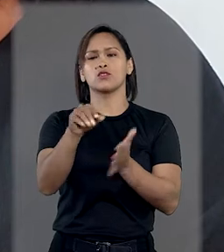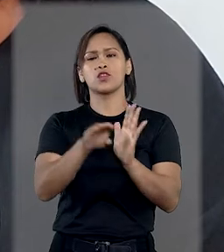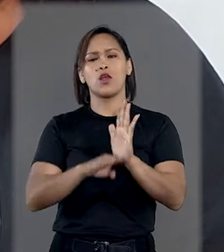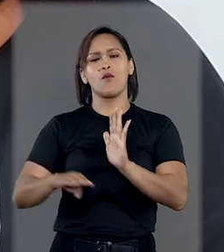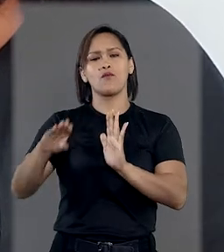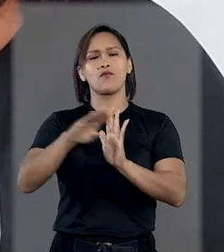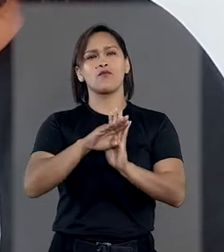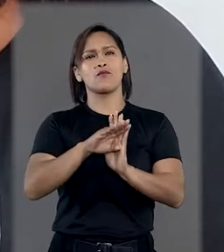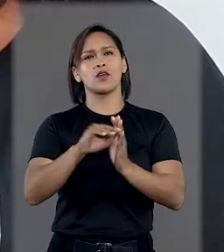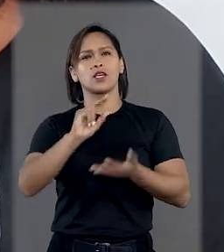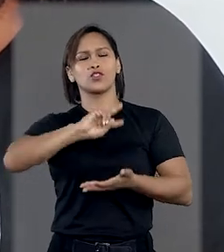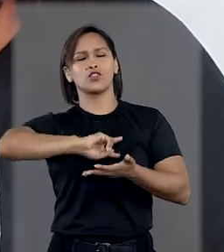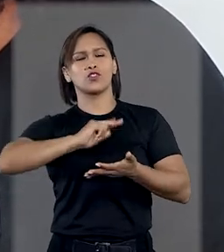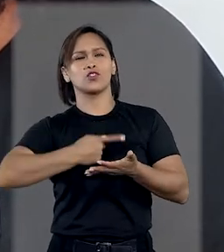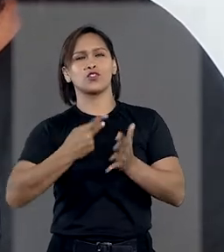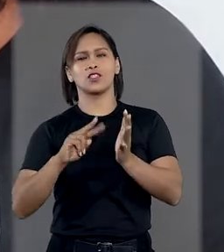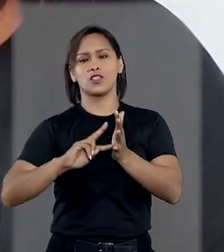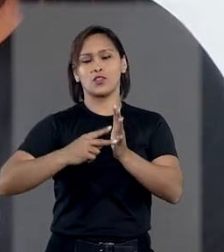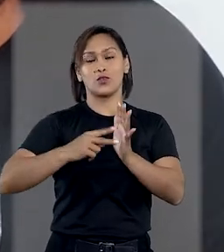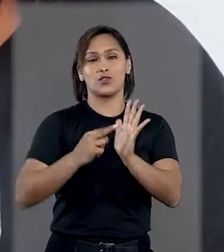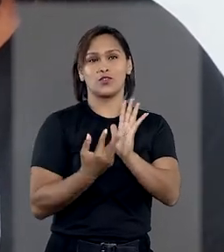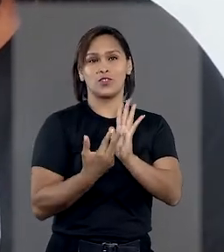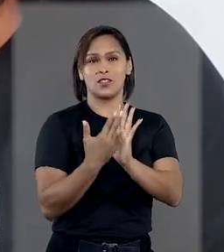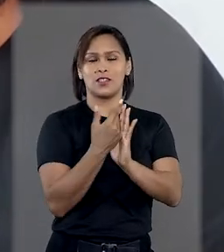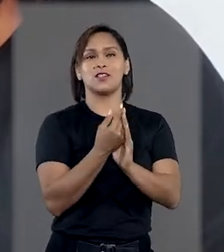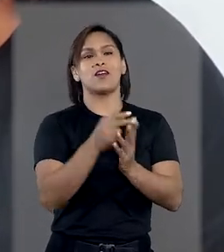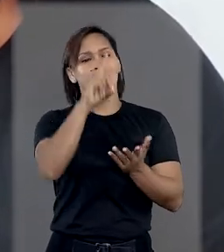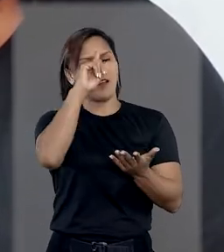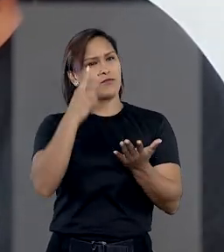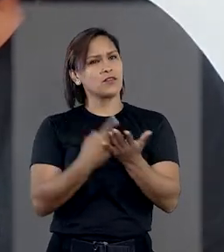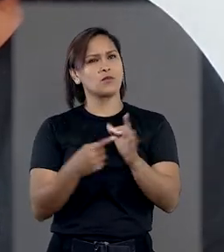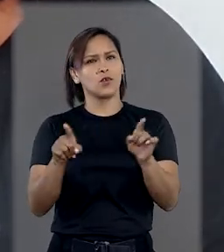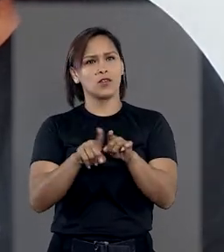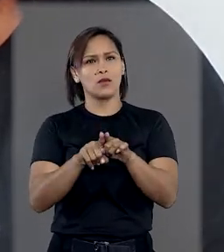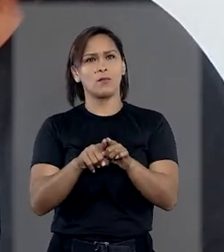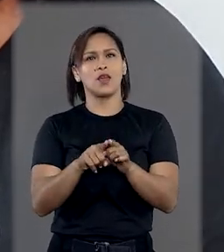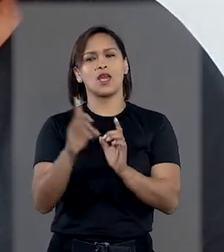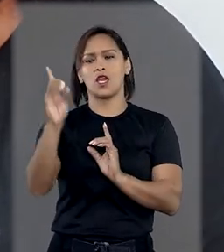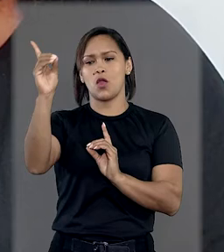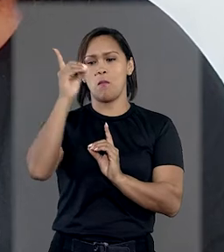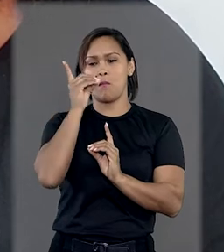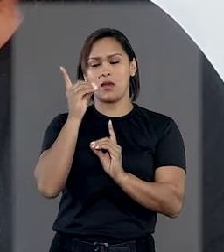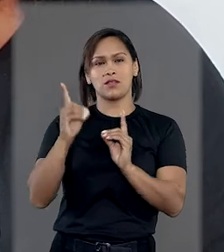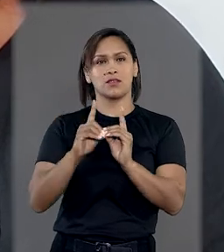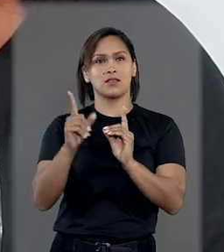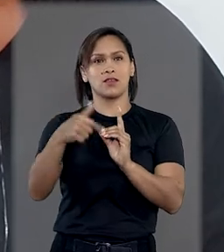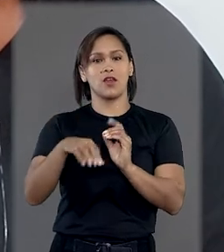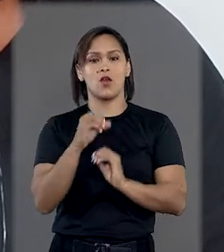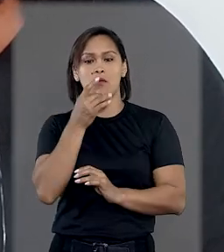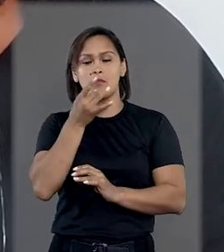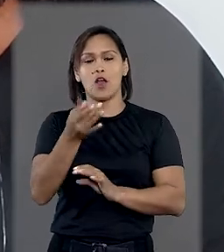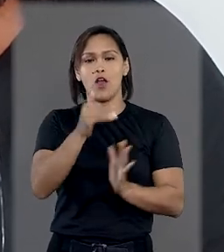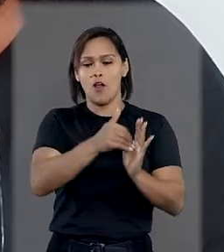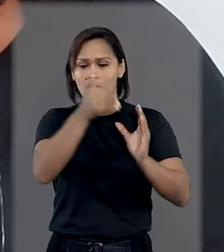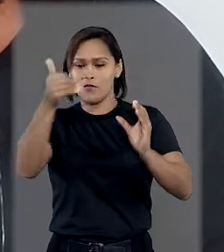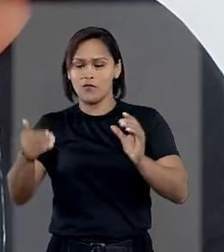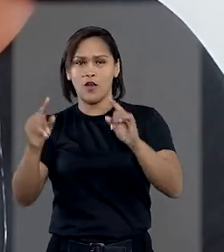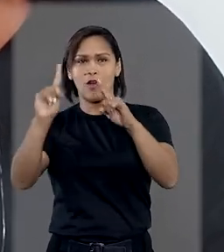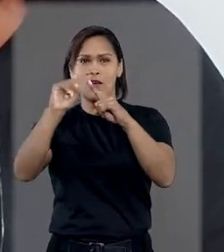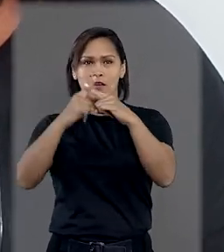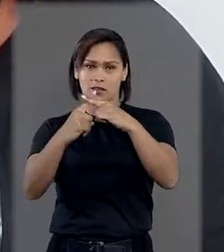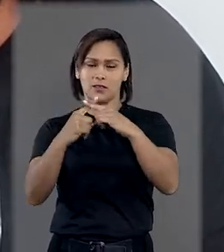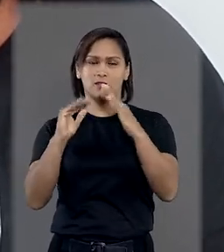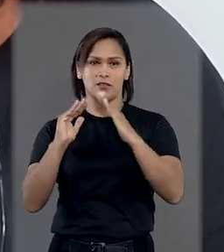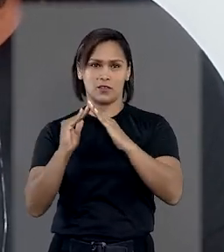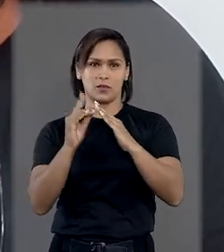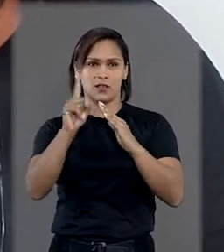a cobertura desse tipo de procedimento. Afirmou ainda que o paciente optou por realizar a cirurgia fora da rede hospitalar